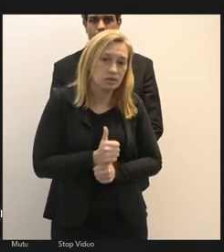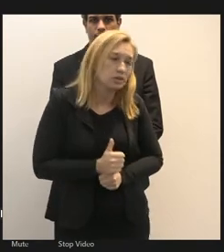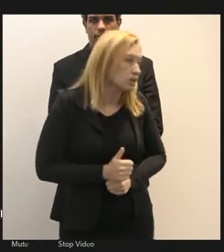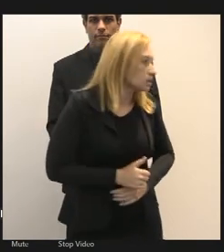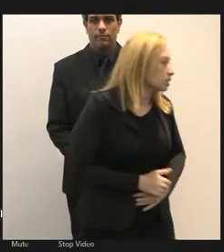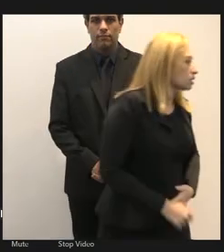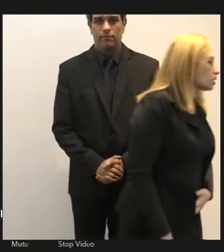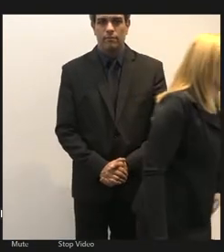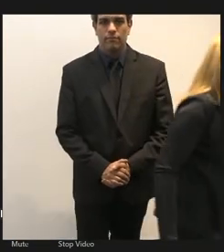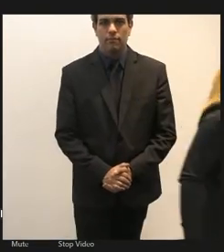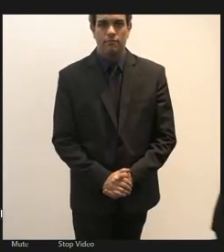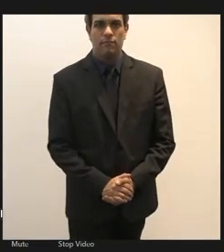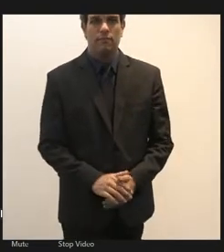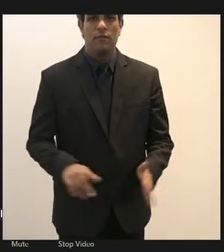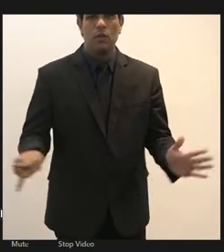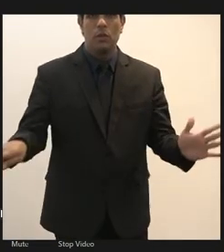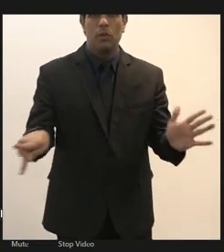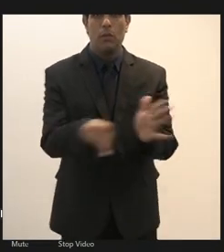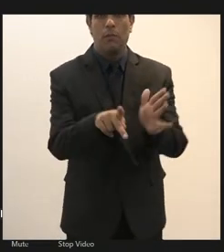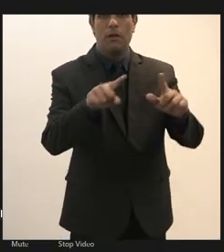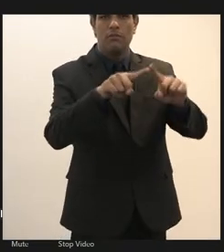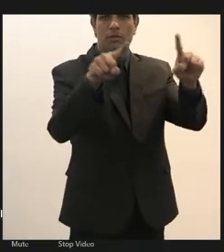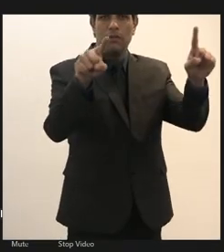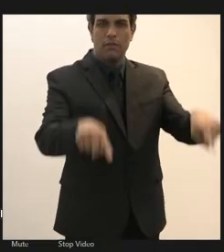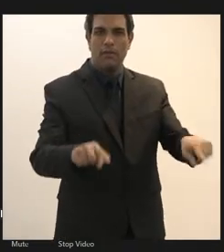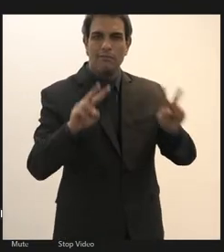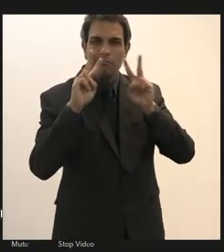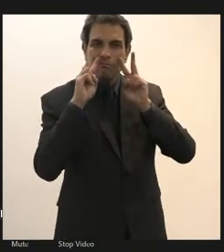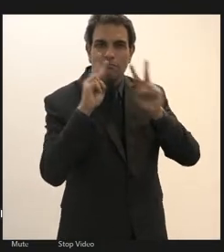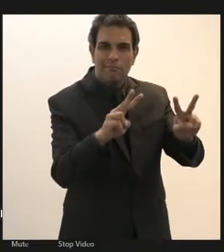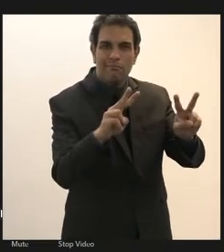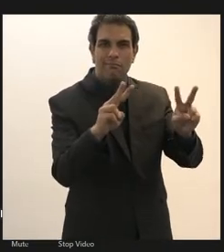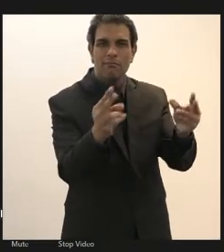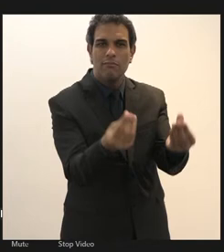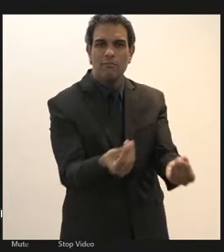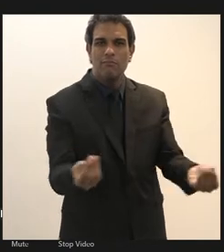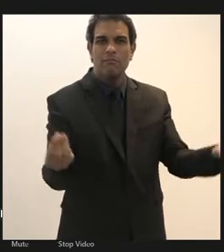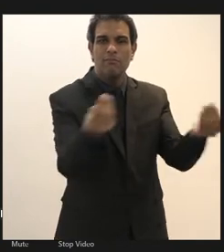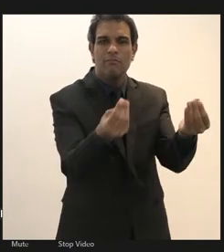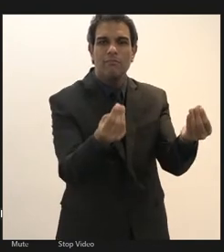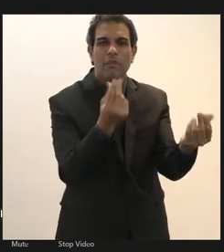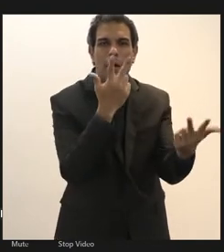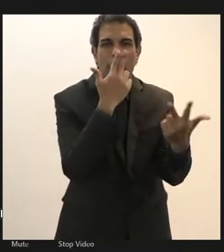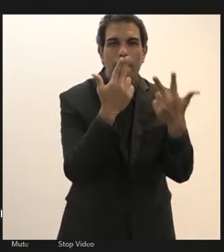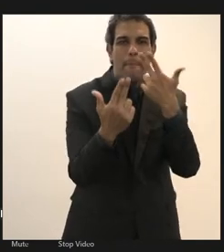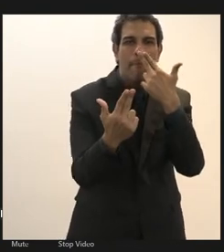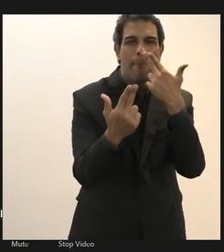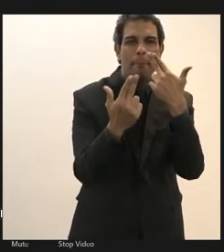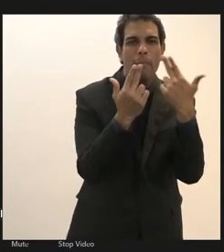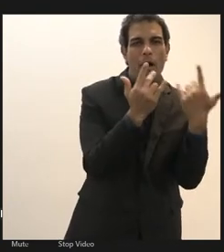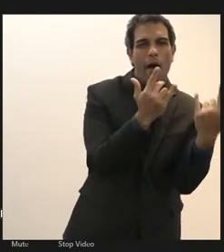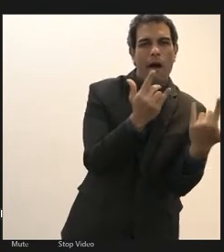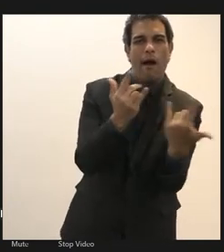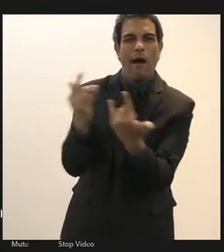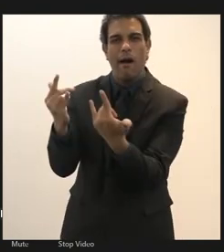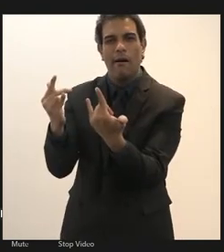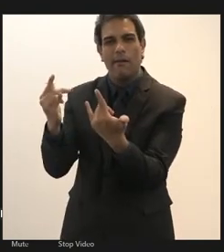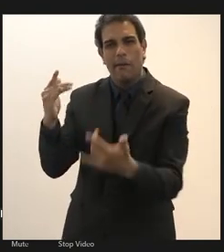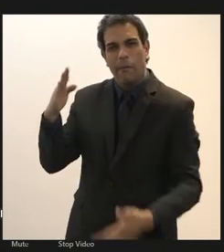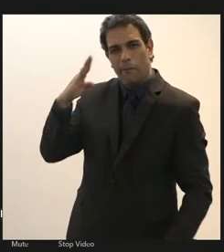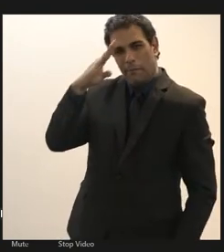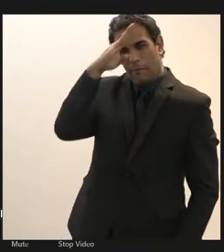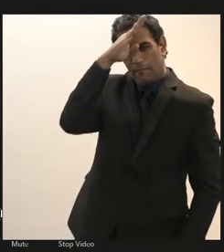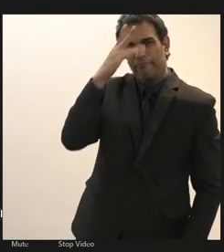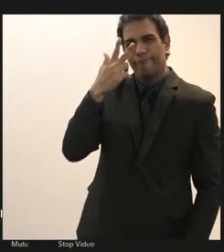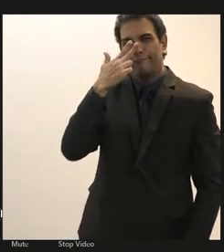servidor é na beira do precipício ainda apaixonado por um governo é mentiroso